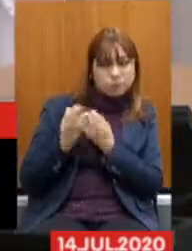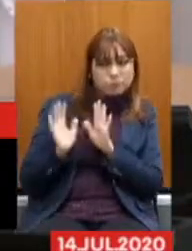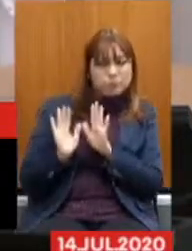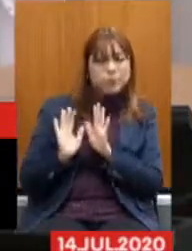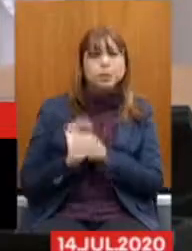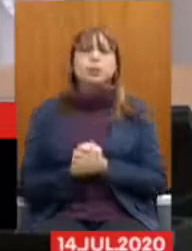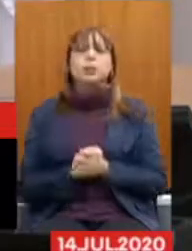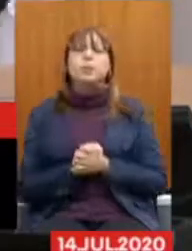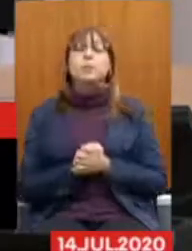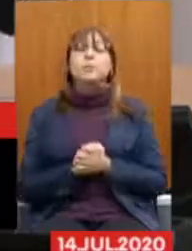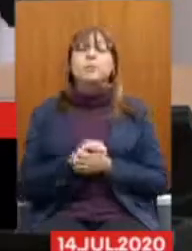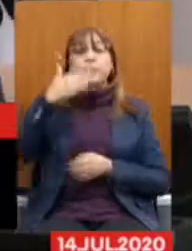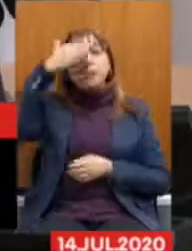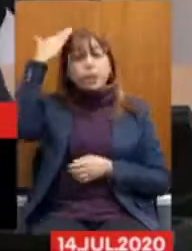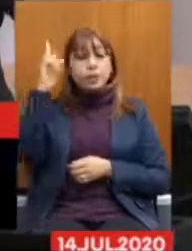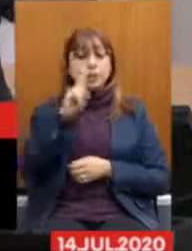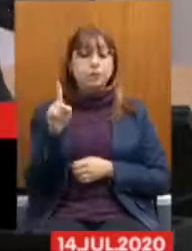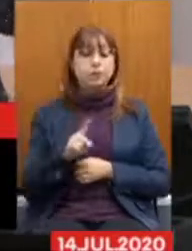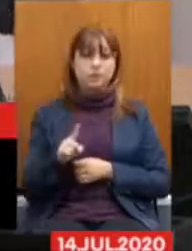é que o Zema